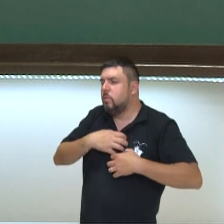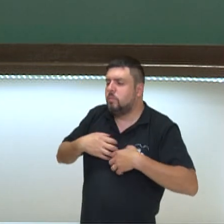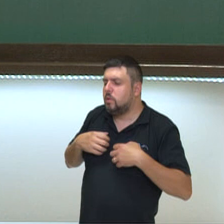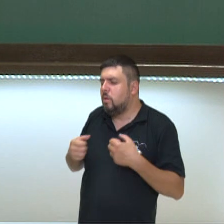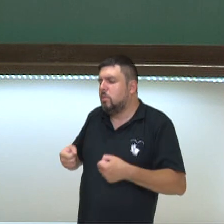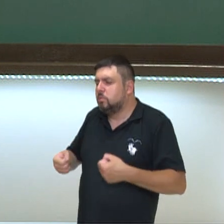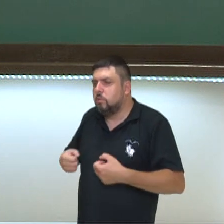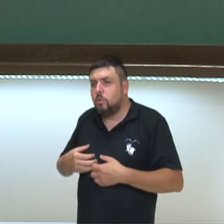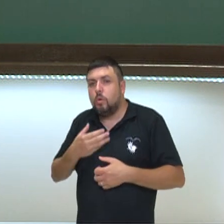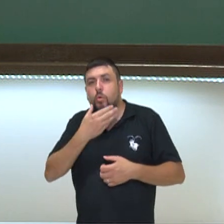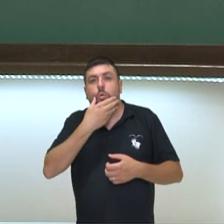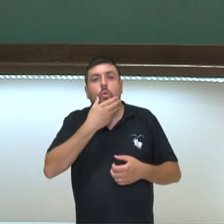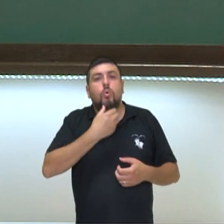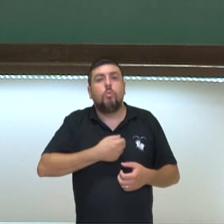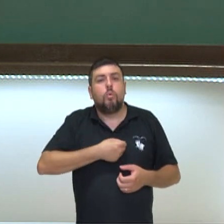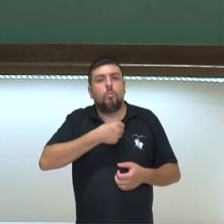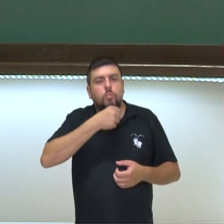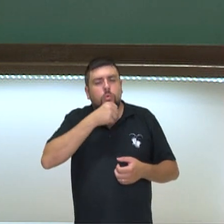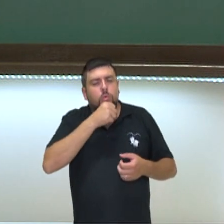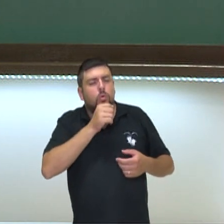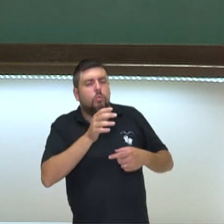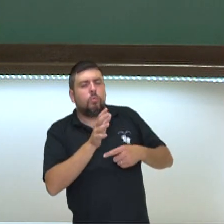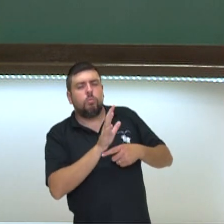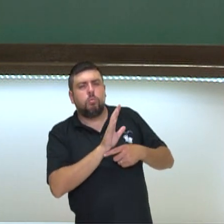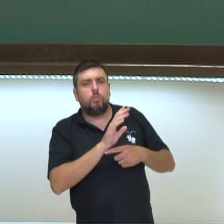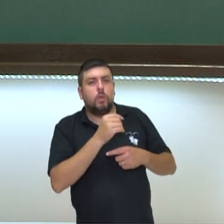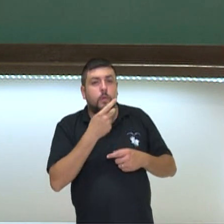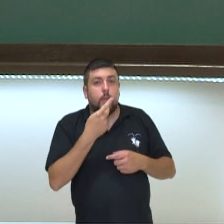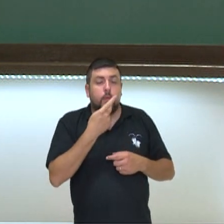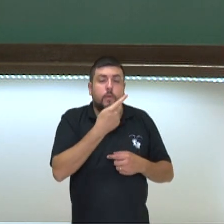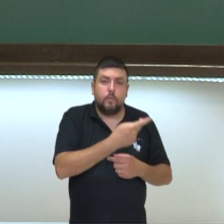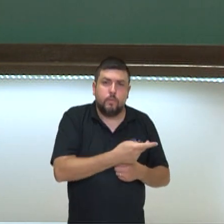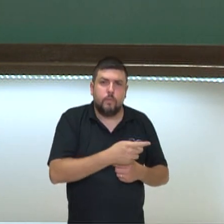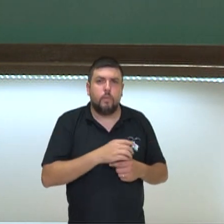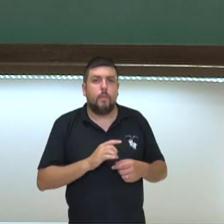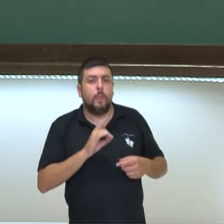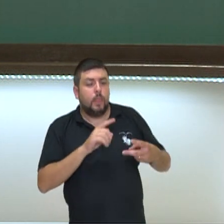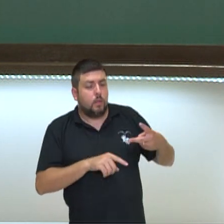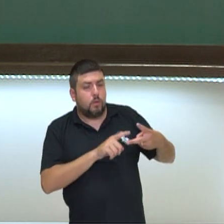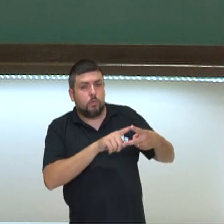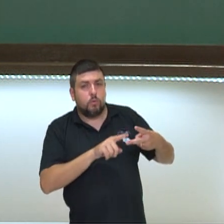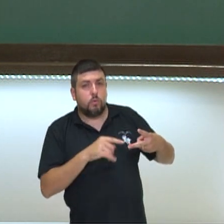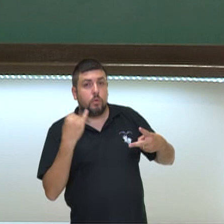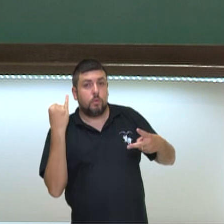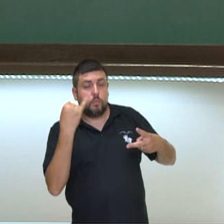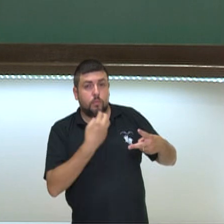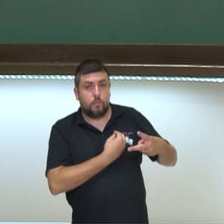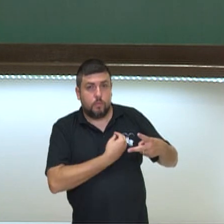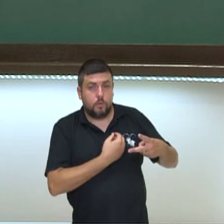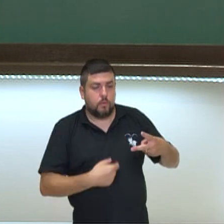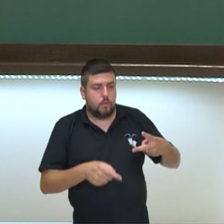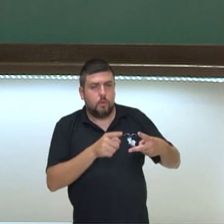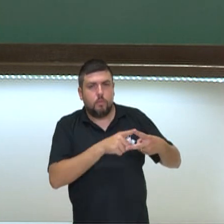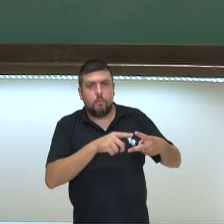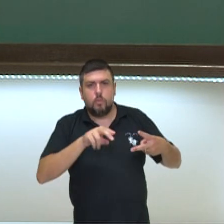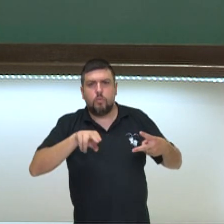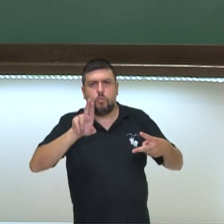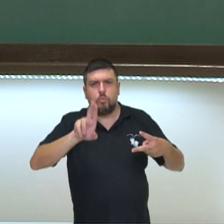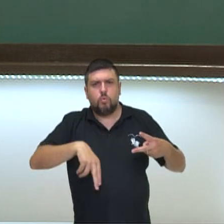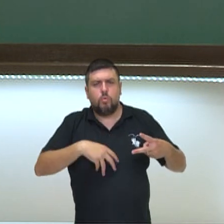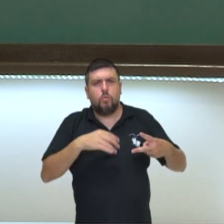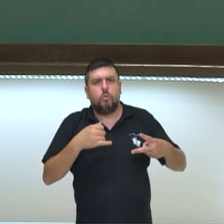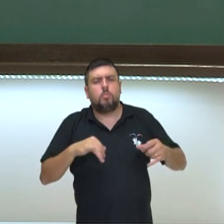avô se despediu, voltando para a grande mãe com essas palavras. Disse, meu filho, só tem duas coisas importantes na vida. Primeira, nunca, jamais